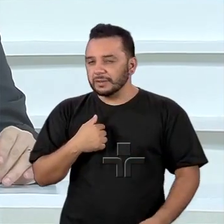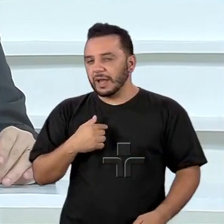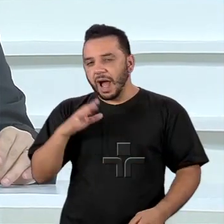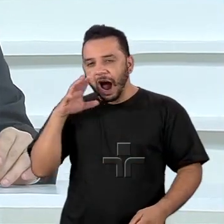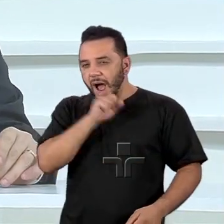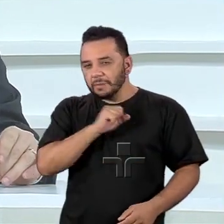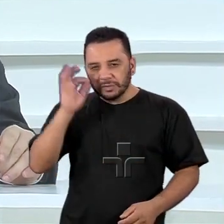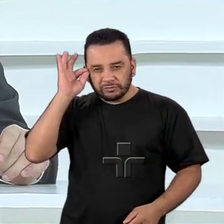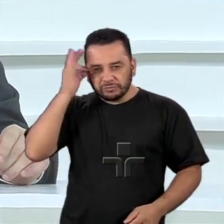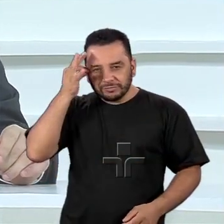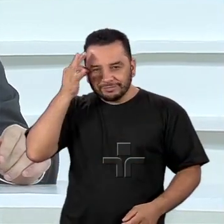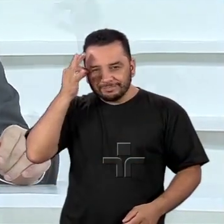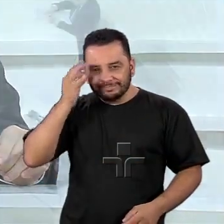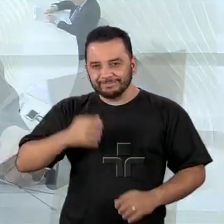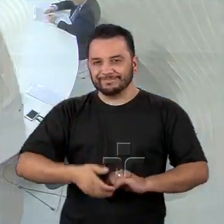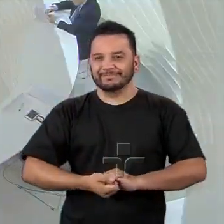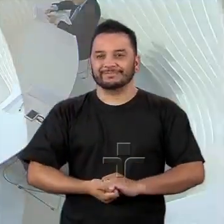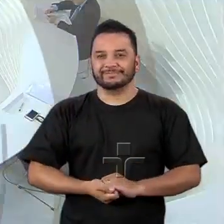no átimo.